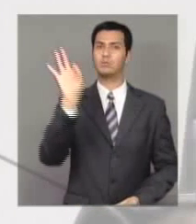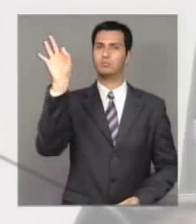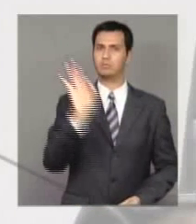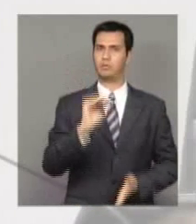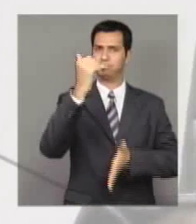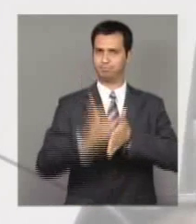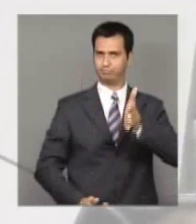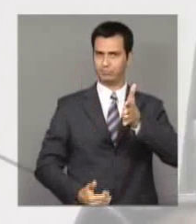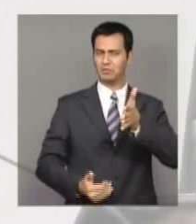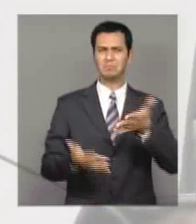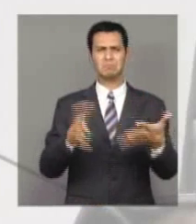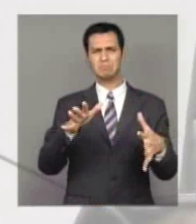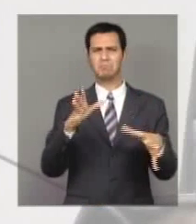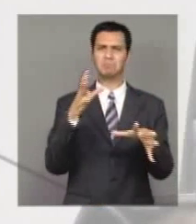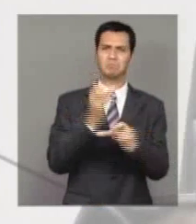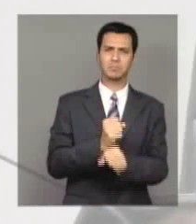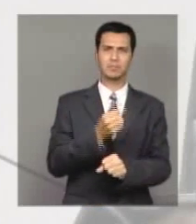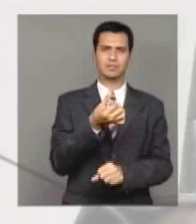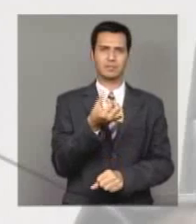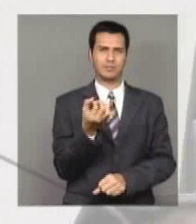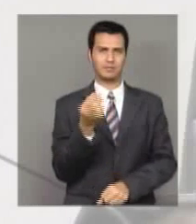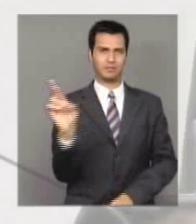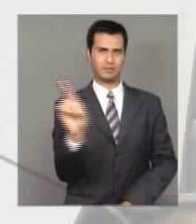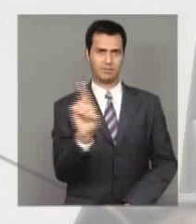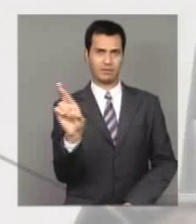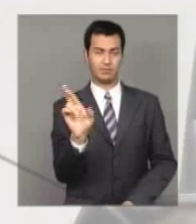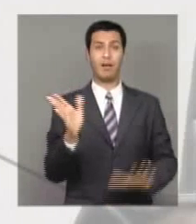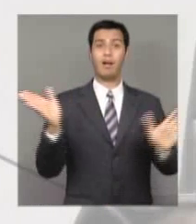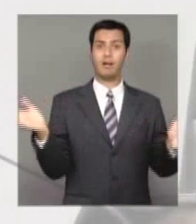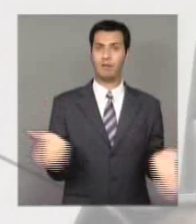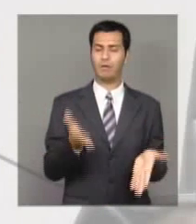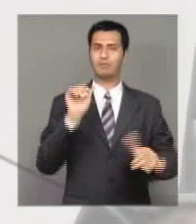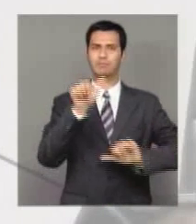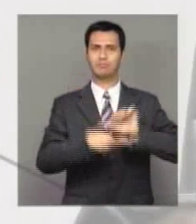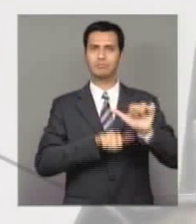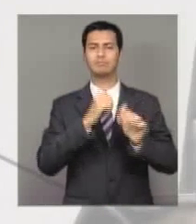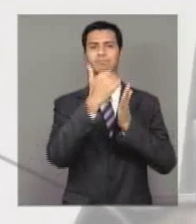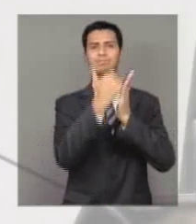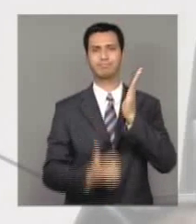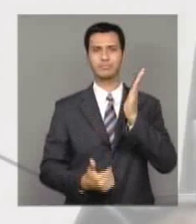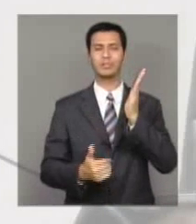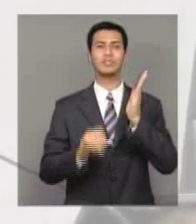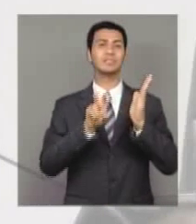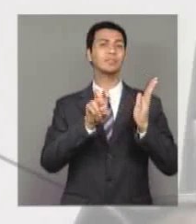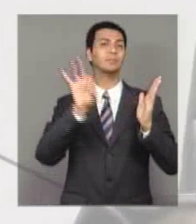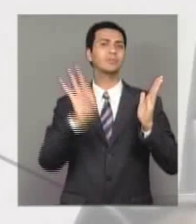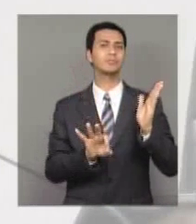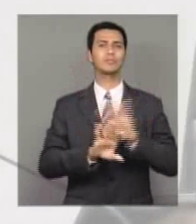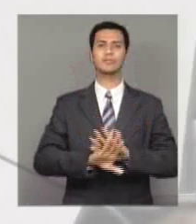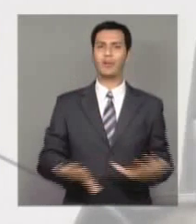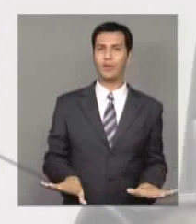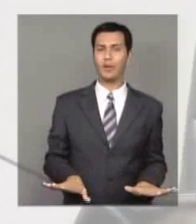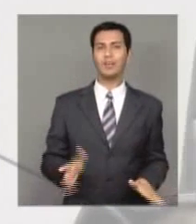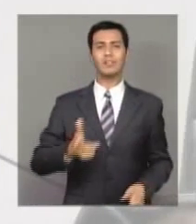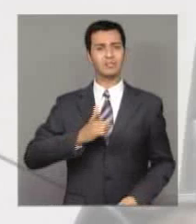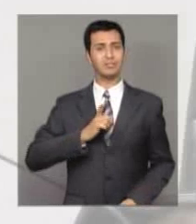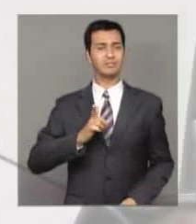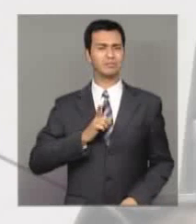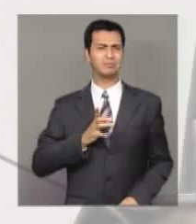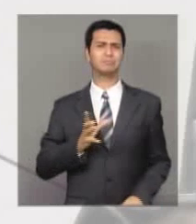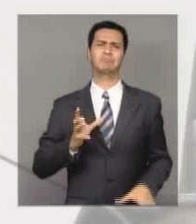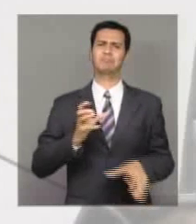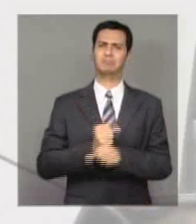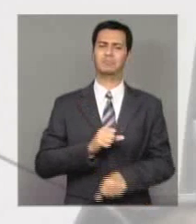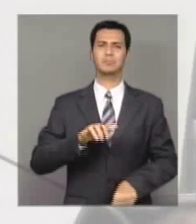quase R$ 60,00. Agora, vai pagar 5%. Isso representa uma economia